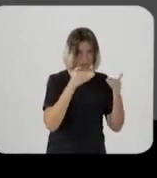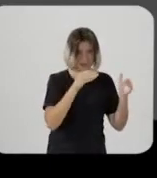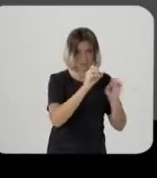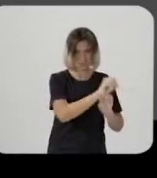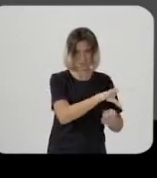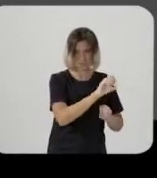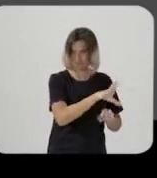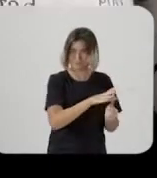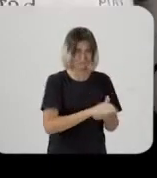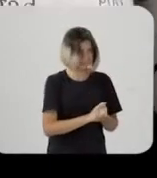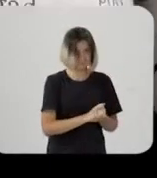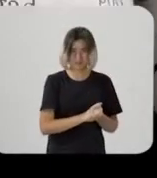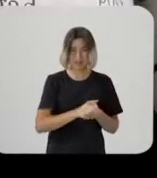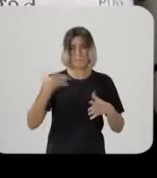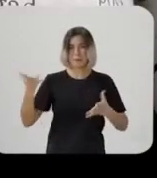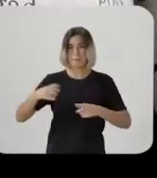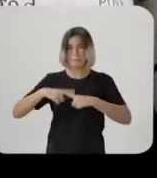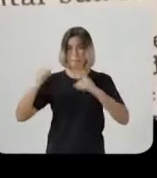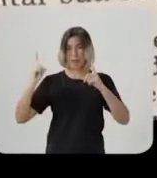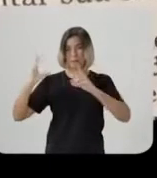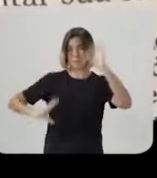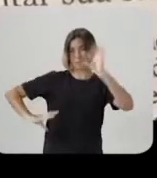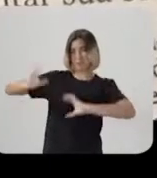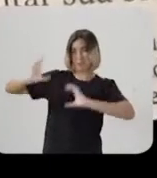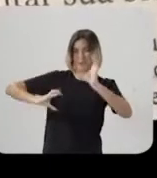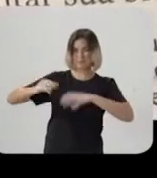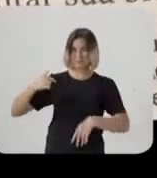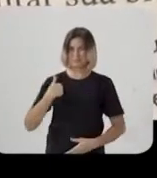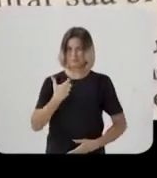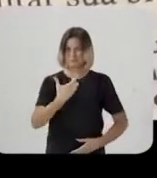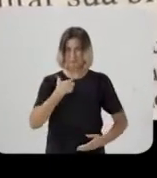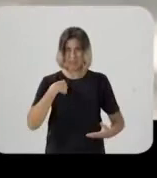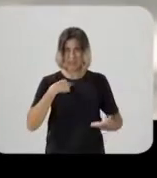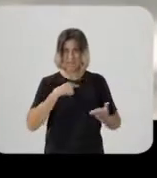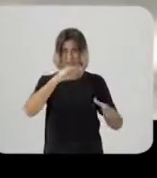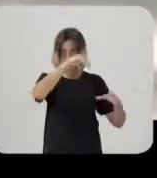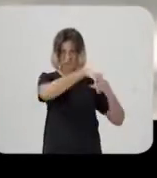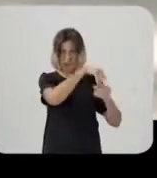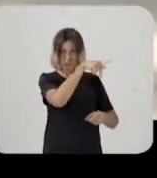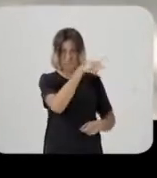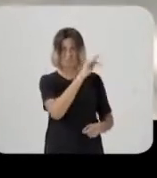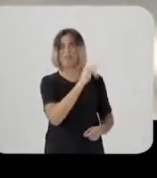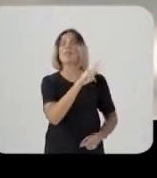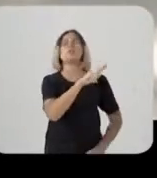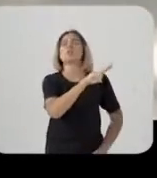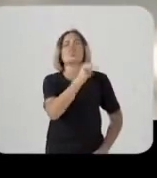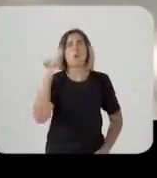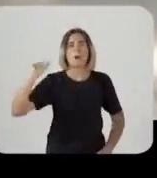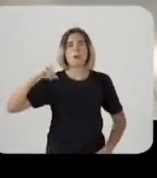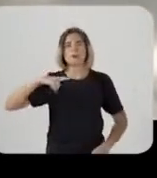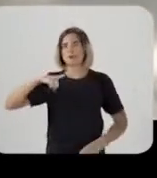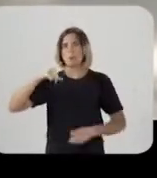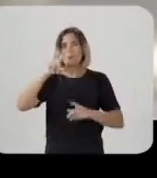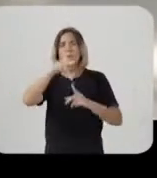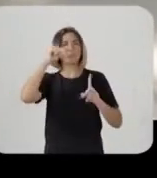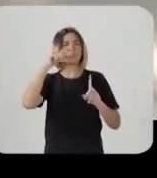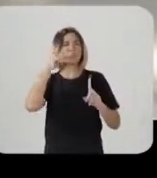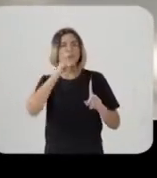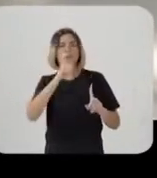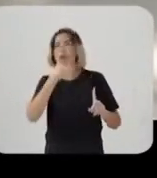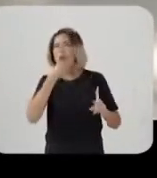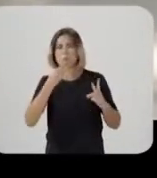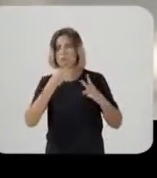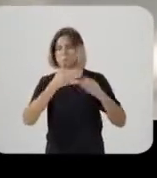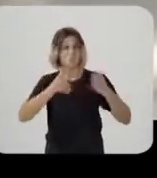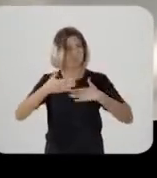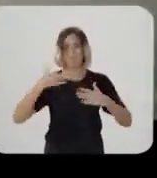obrigatório em educação, mas confusão era nível máximo. Me decepcionei, não dou voto nunca ao PT, certo? Pode ser homem ou mulher que